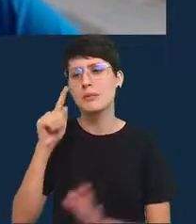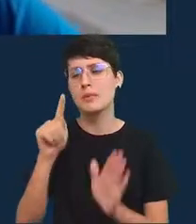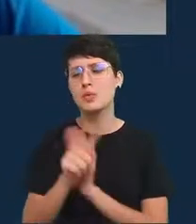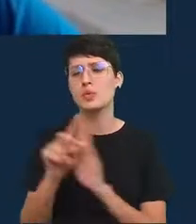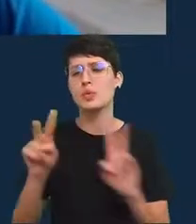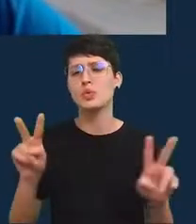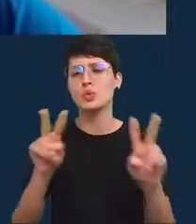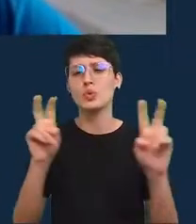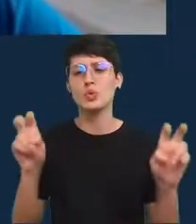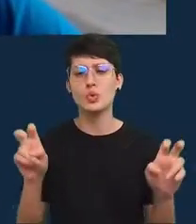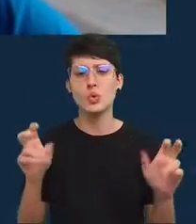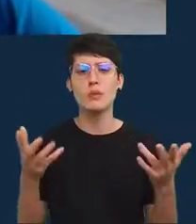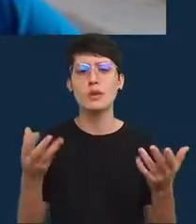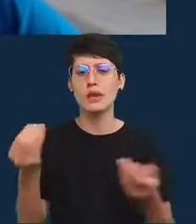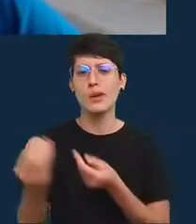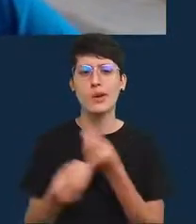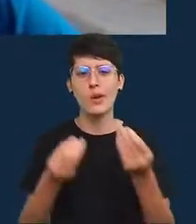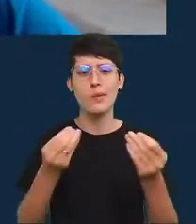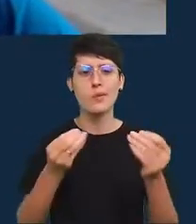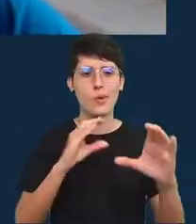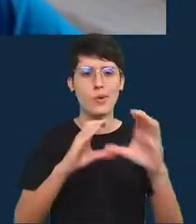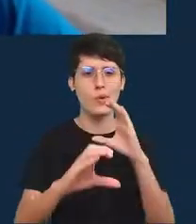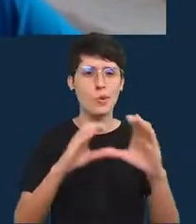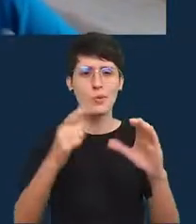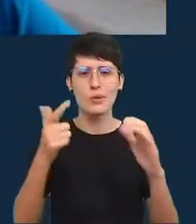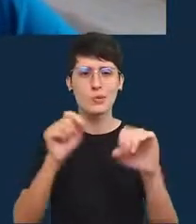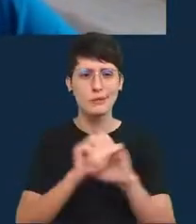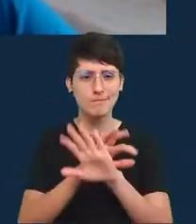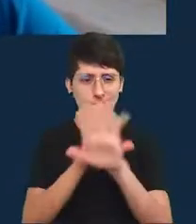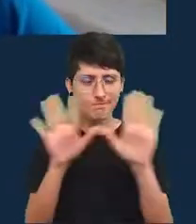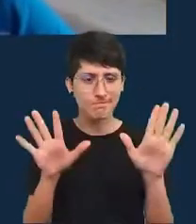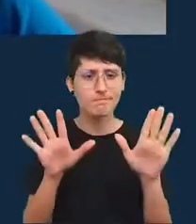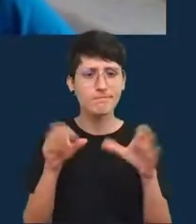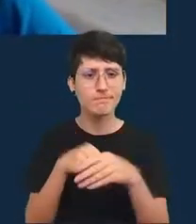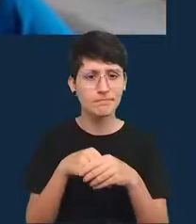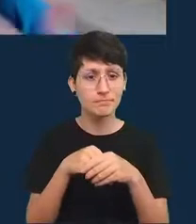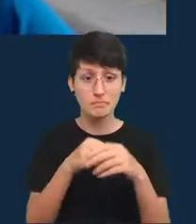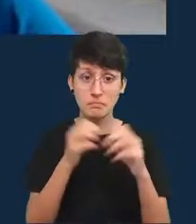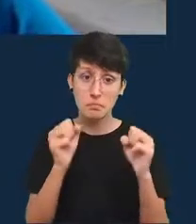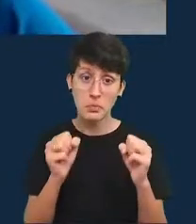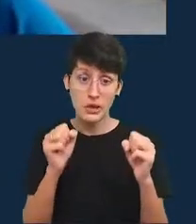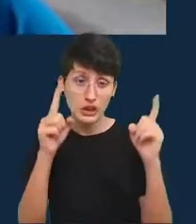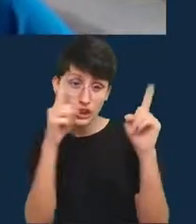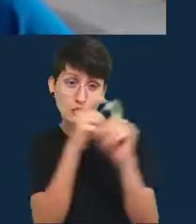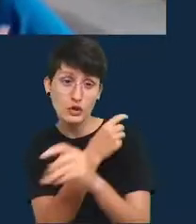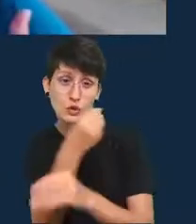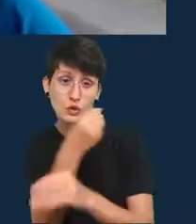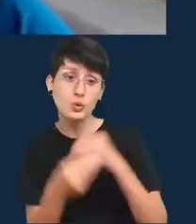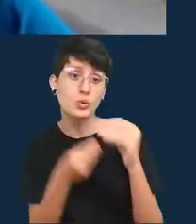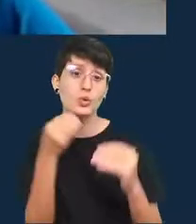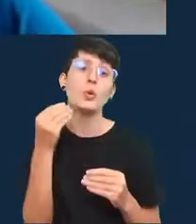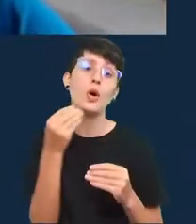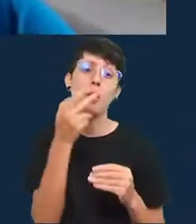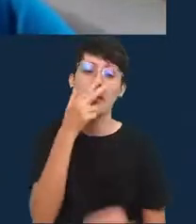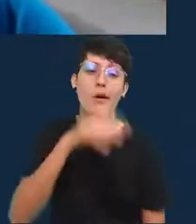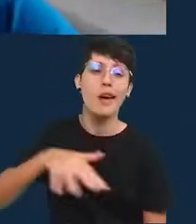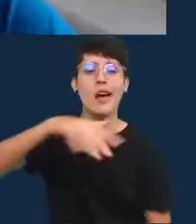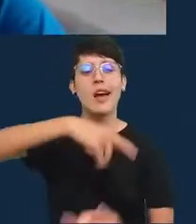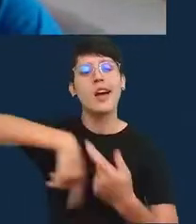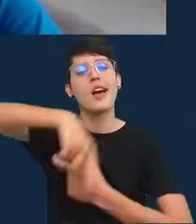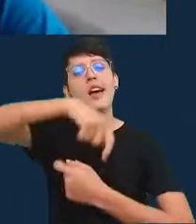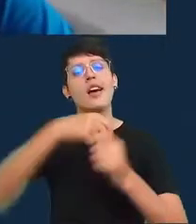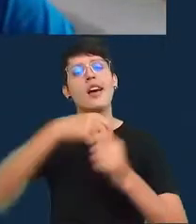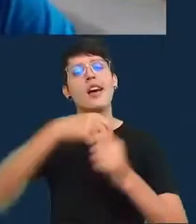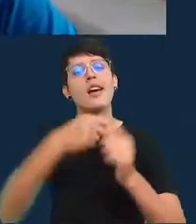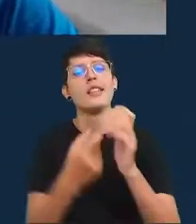comunicar a incerteza com mapas pode ser muito complexo como que a interação com o designer que faz as visualizações